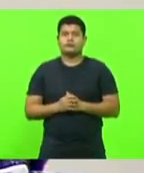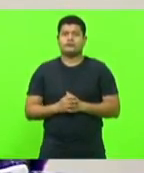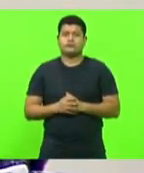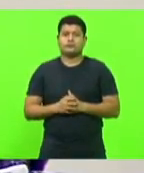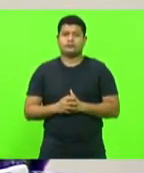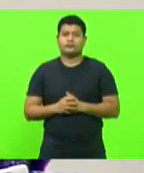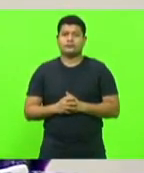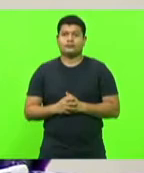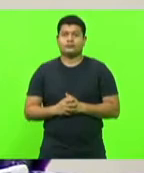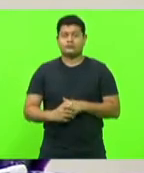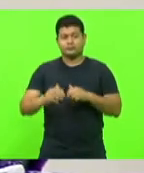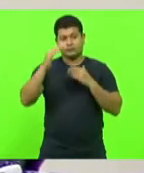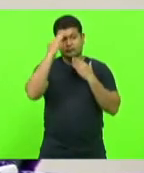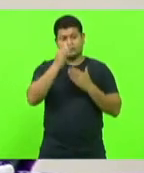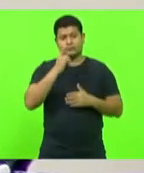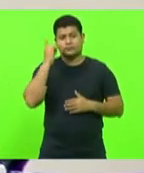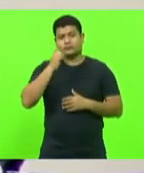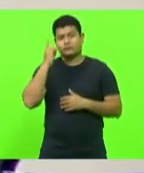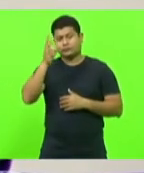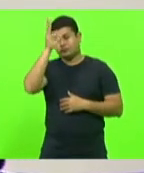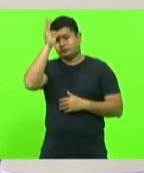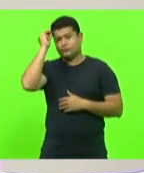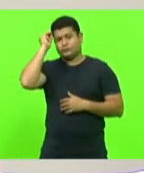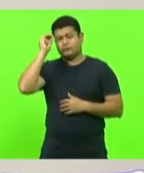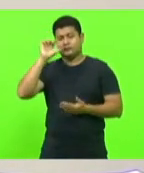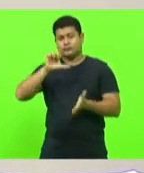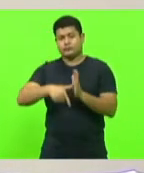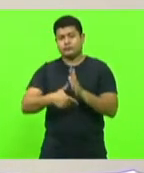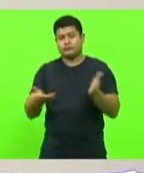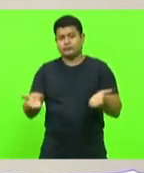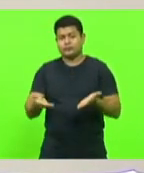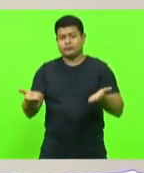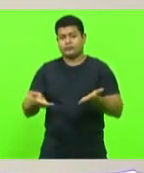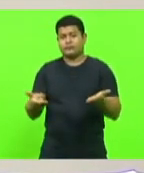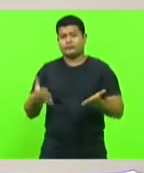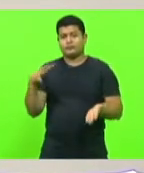Obrigado deputado Alucena Carminati. Próximo deputado escrito